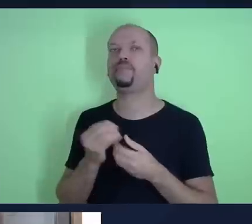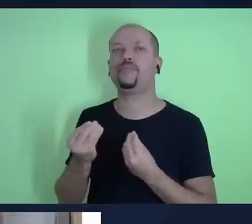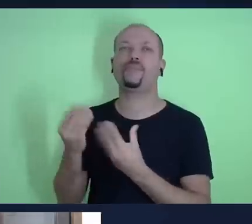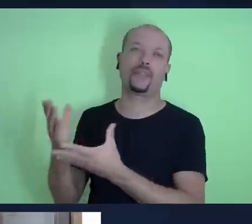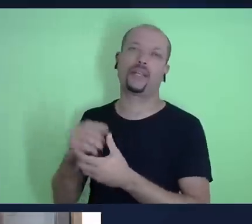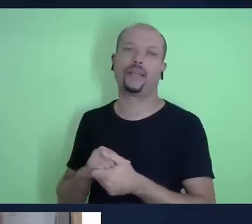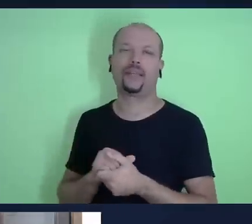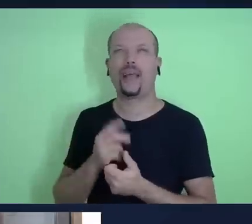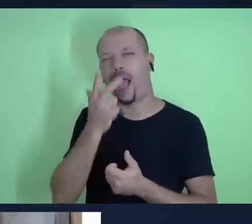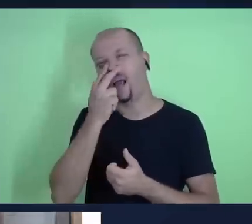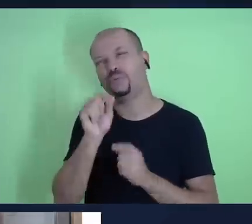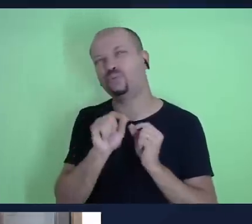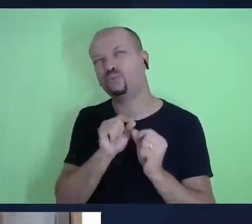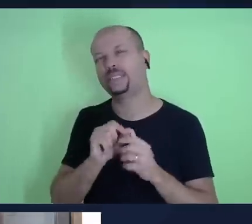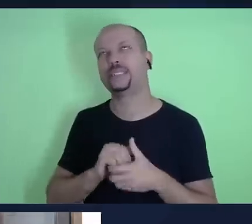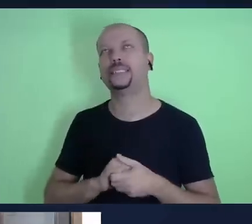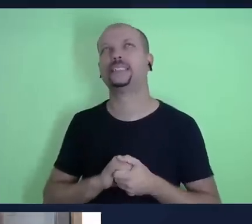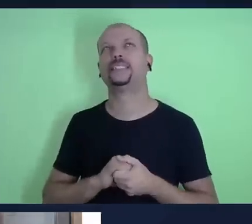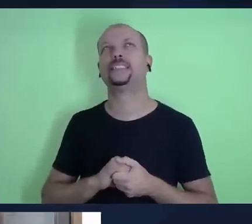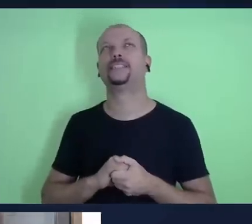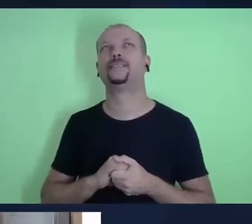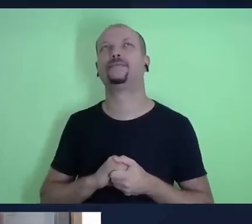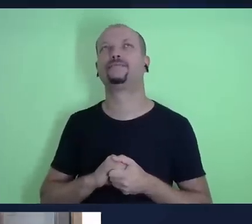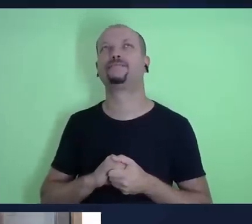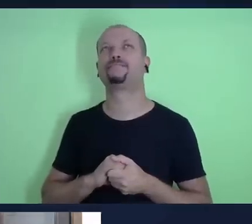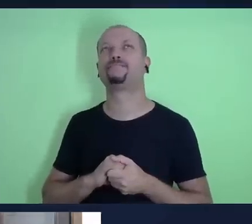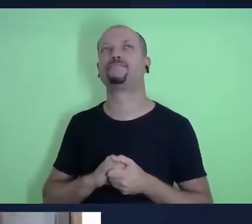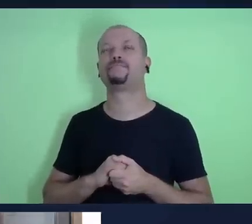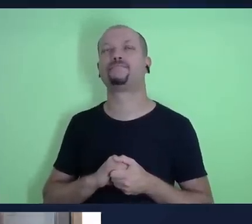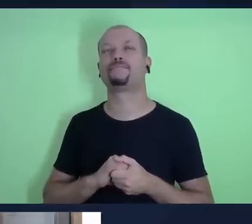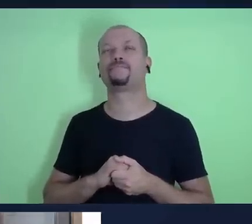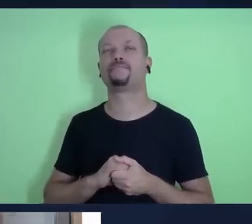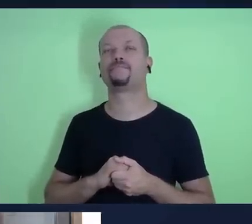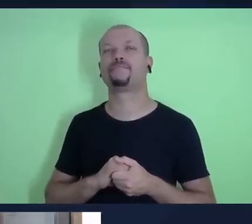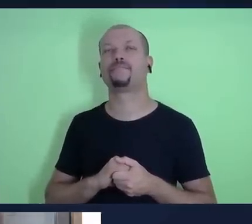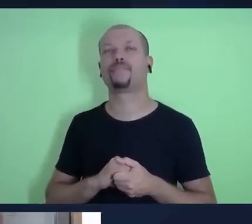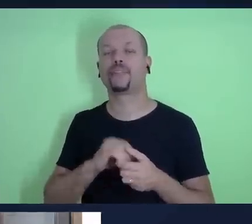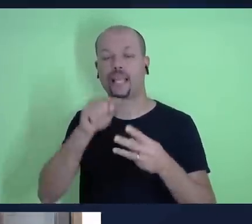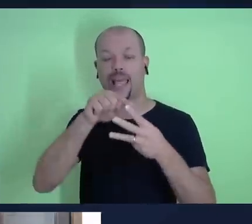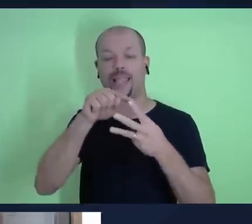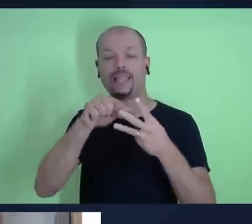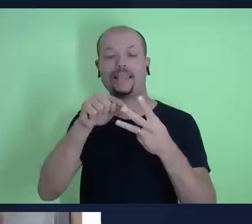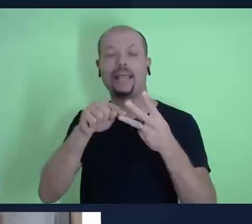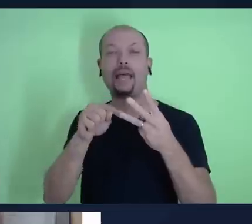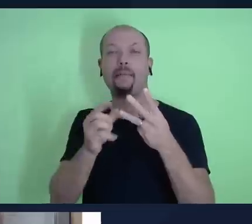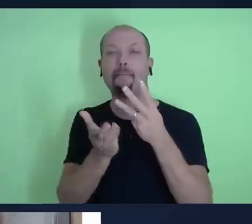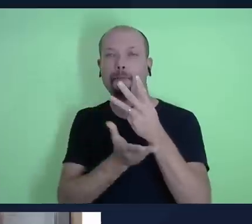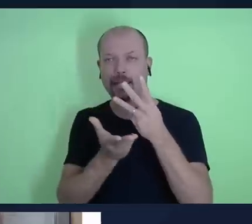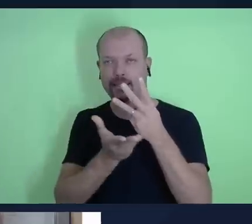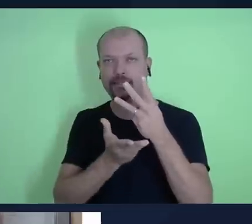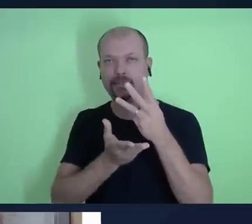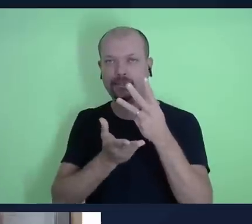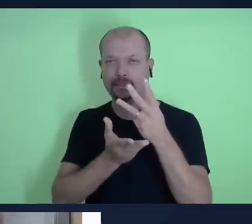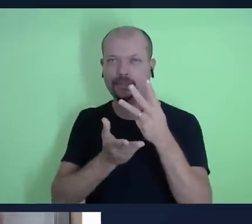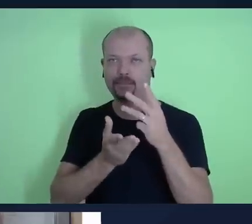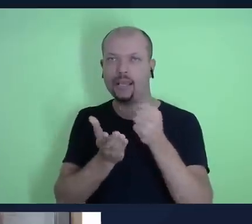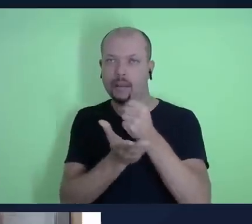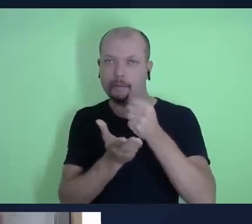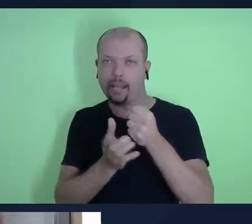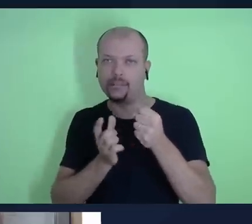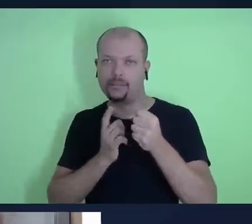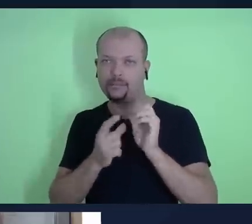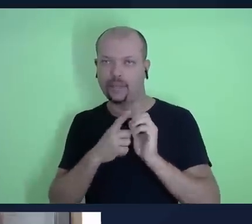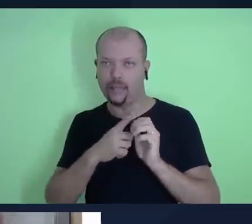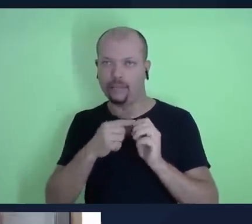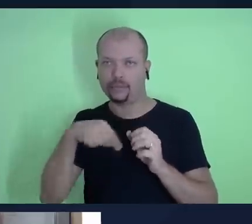traz aqui é três princípios aqui a gente pode tirar já do que a gente entende dessa